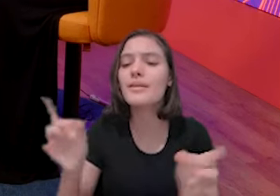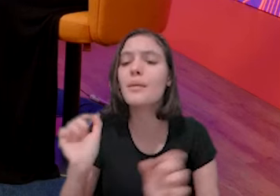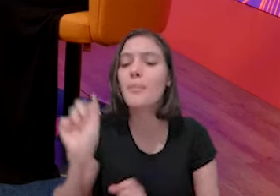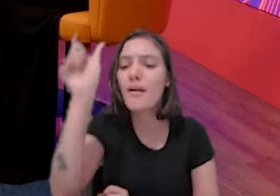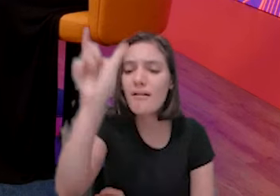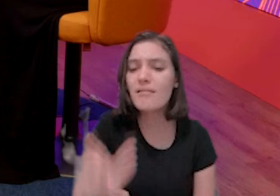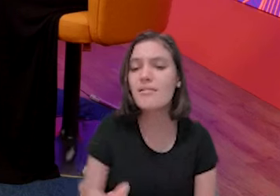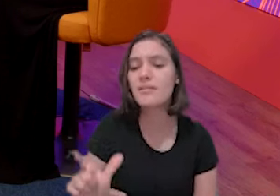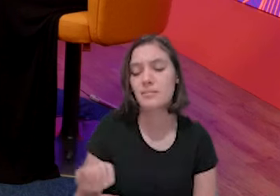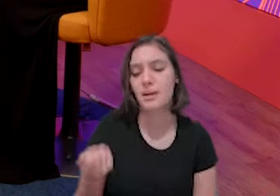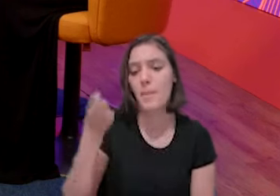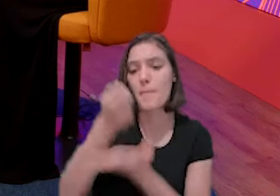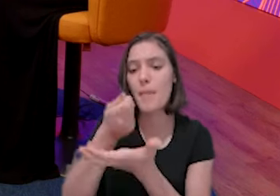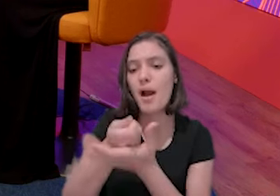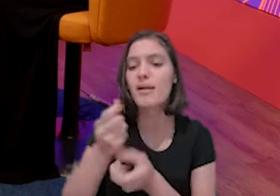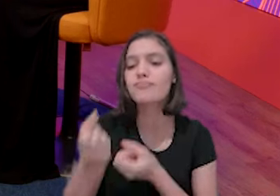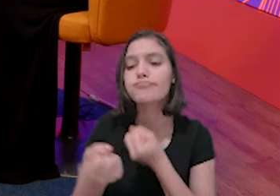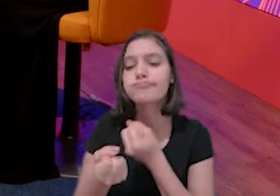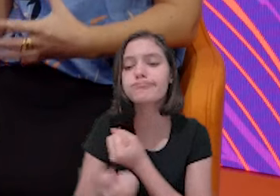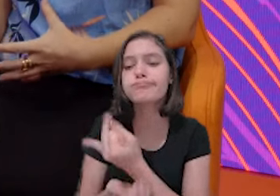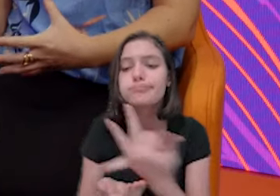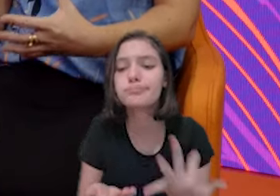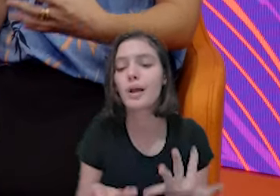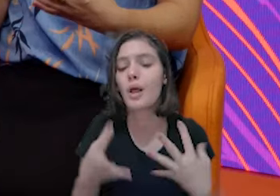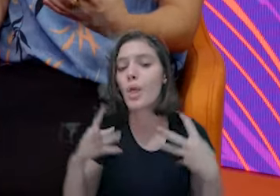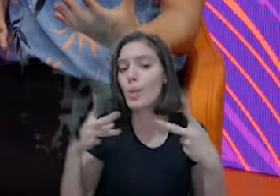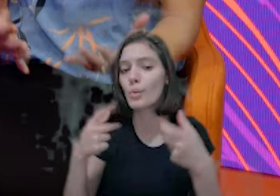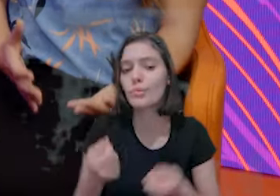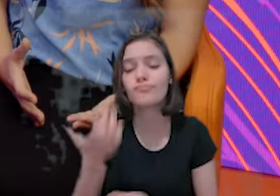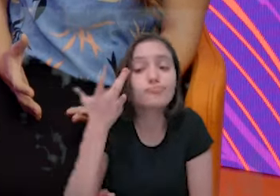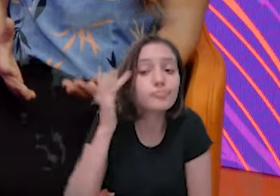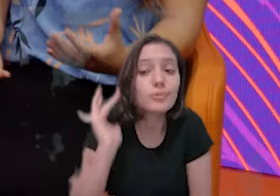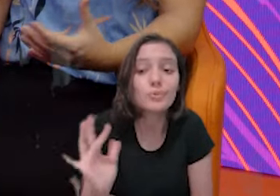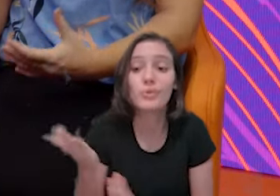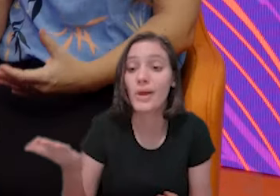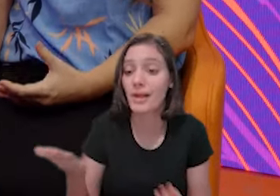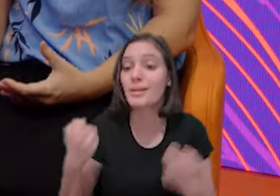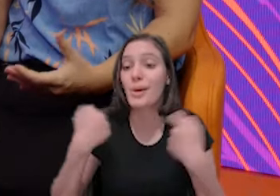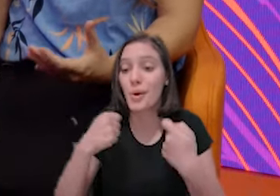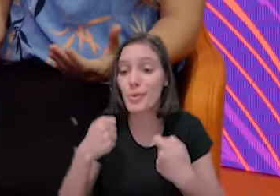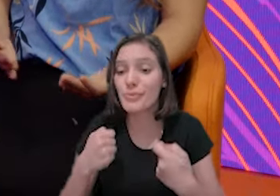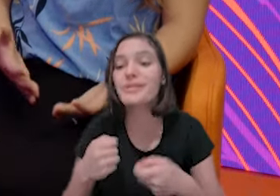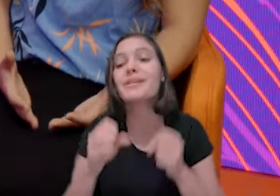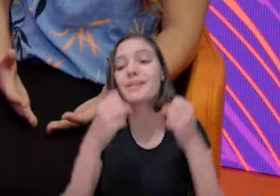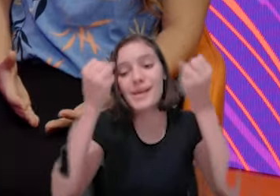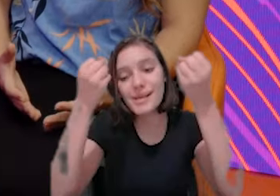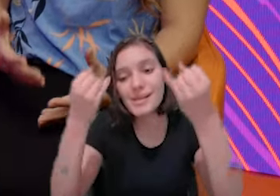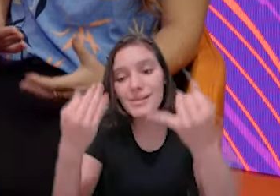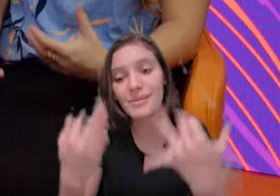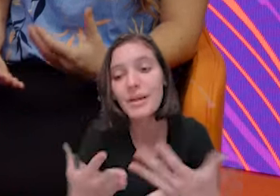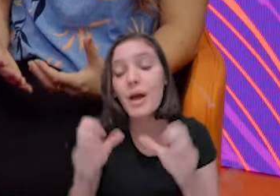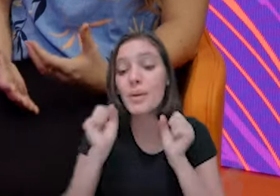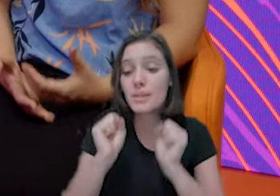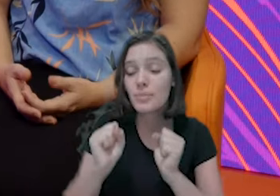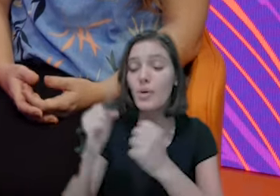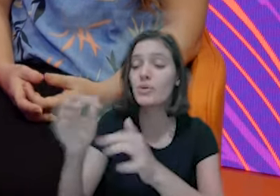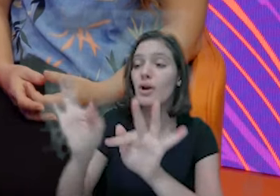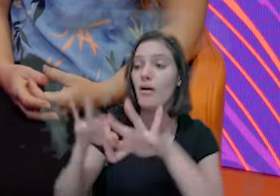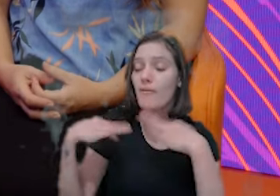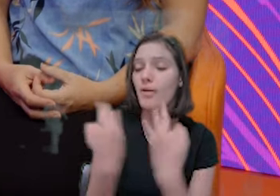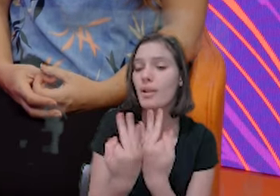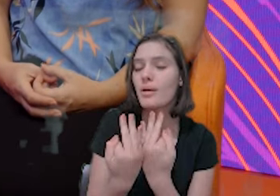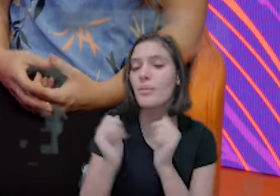Que tem que recolher no Brasil. Se pode a família, se não pode, se tem que registrar, se não precisa registrar. Então, todas essas